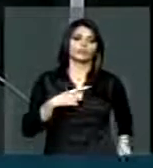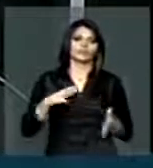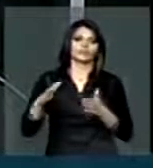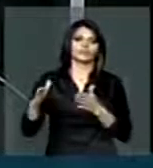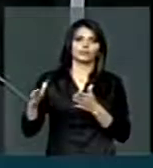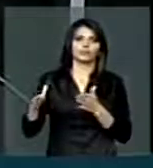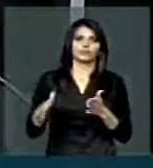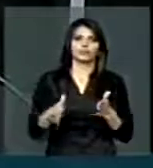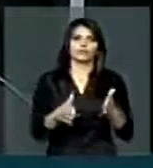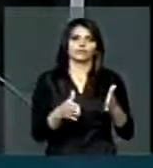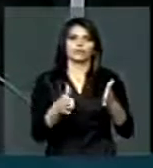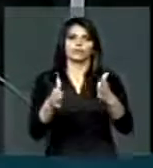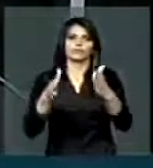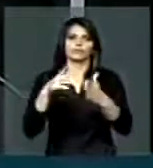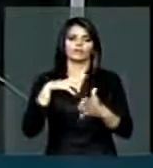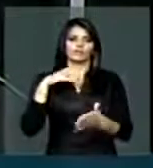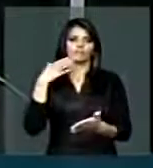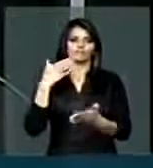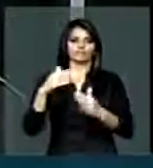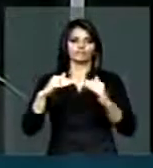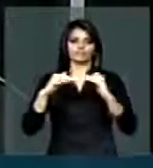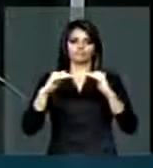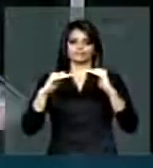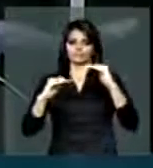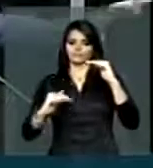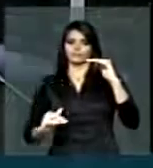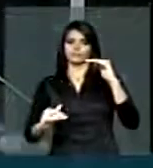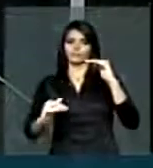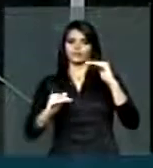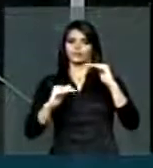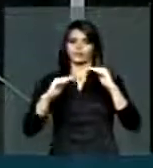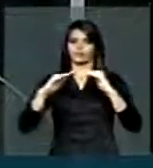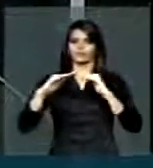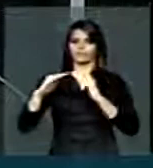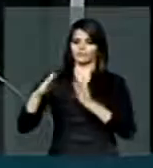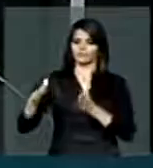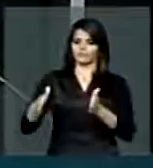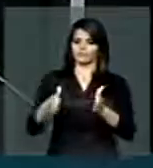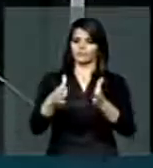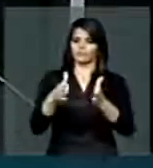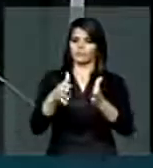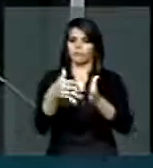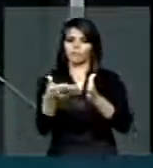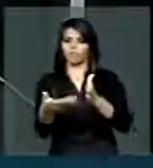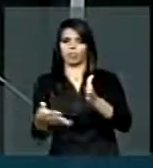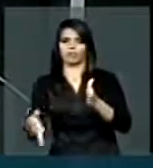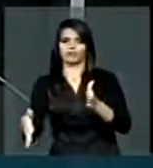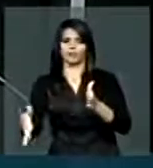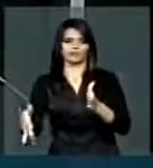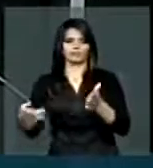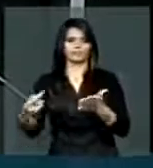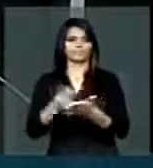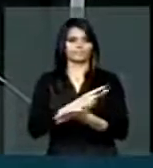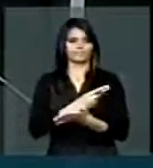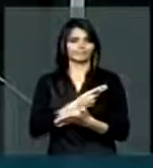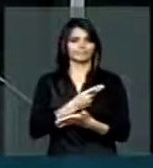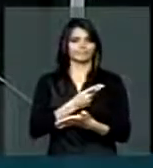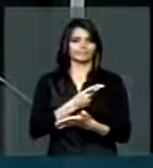queda de toda a rodovia,